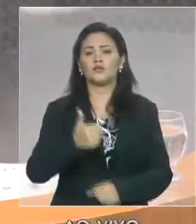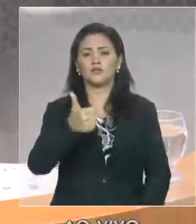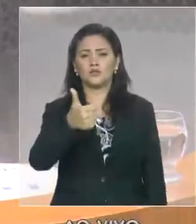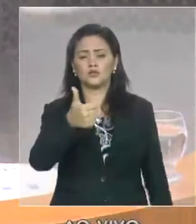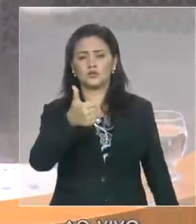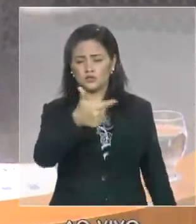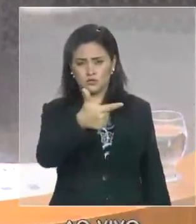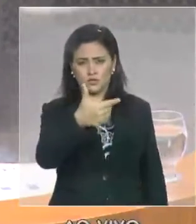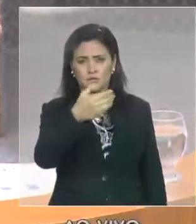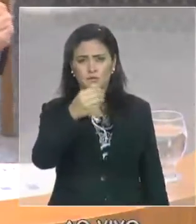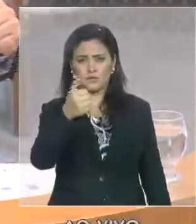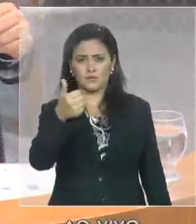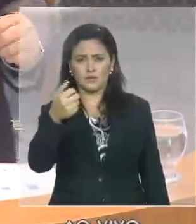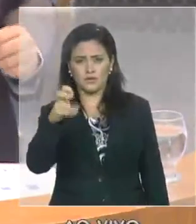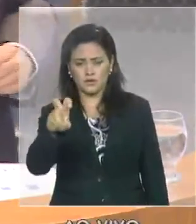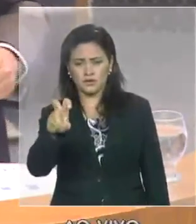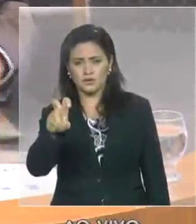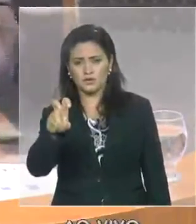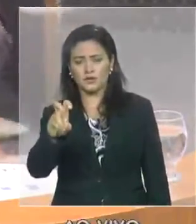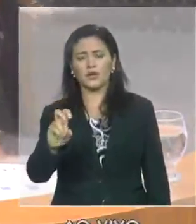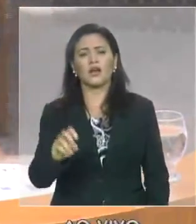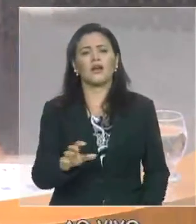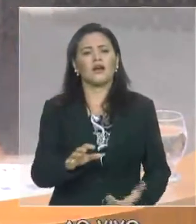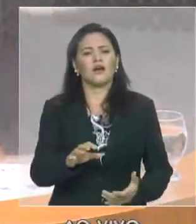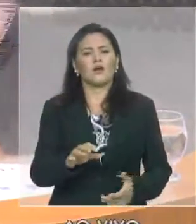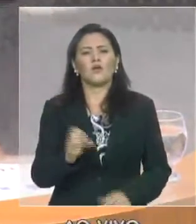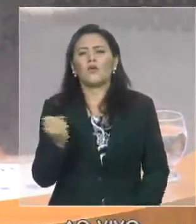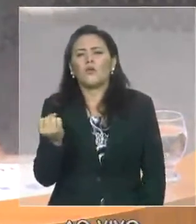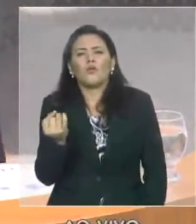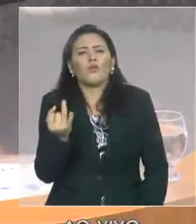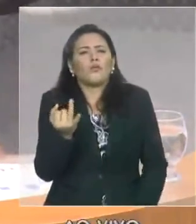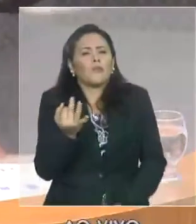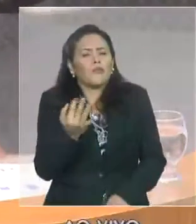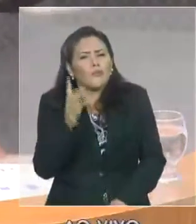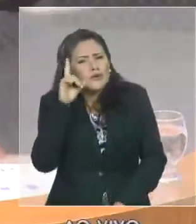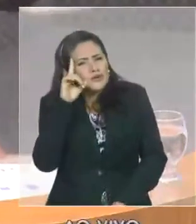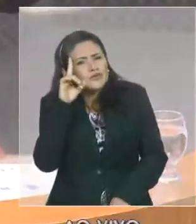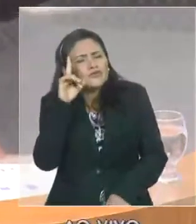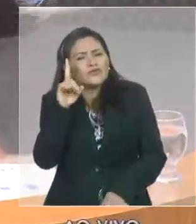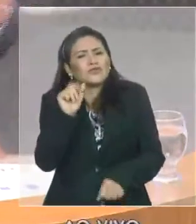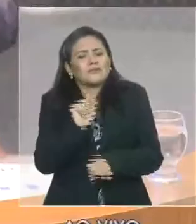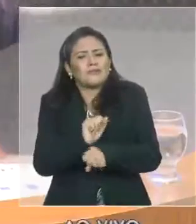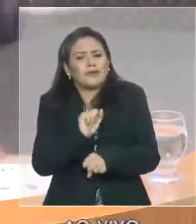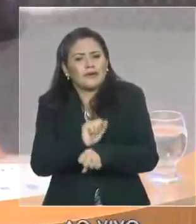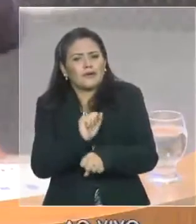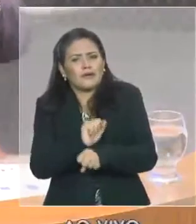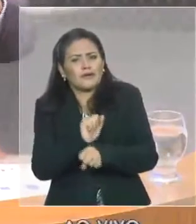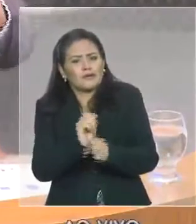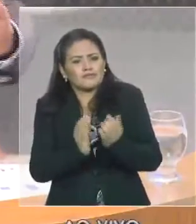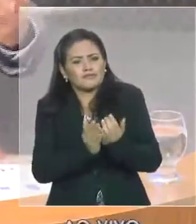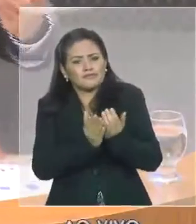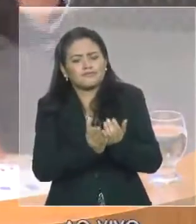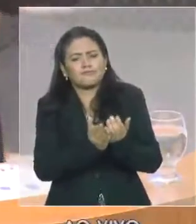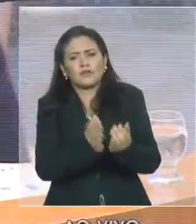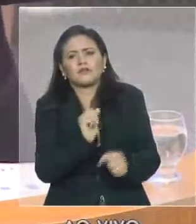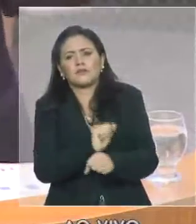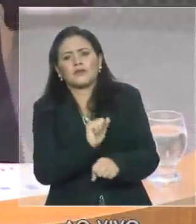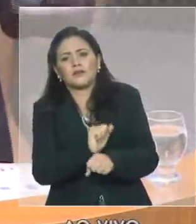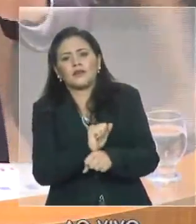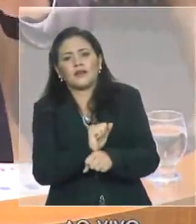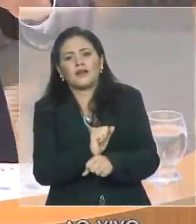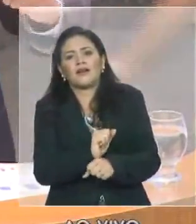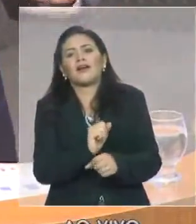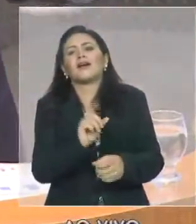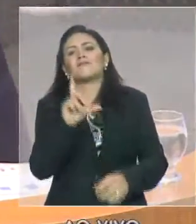anteriormente ali naquele complexo portuário em anos anteriores. E a EMAP, em razão